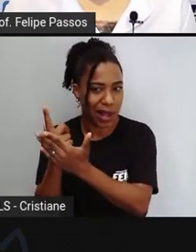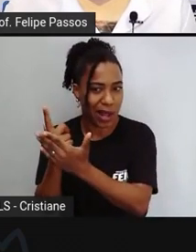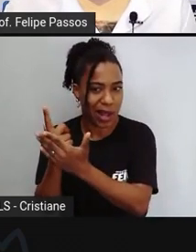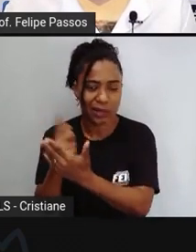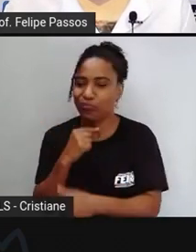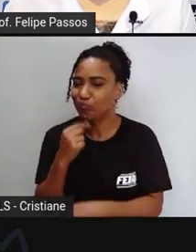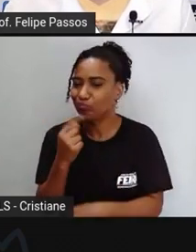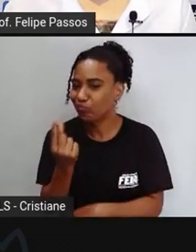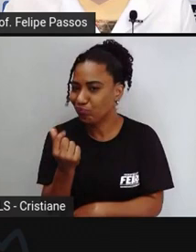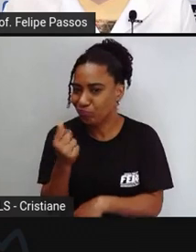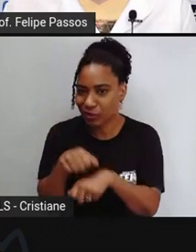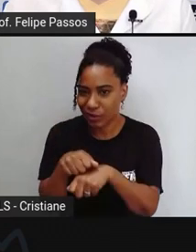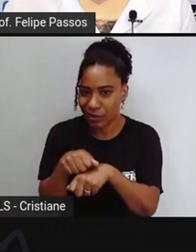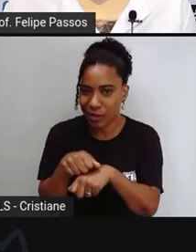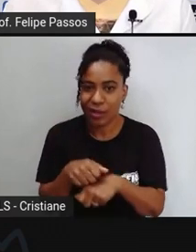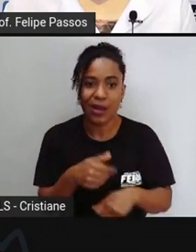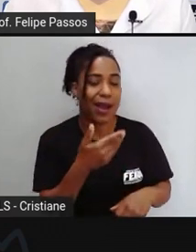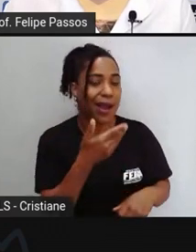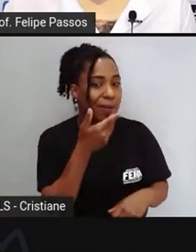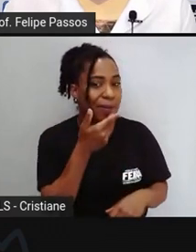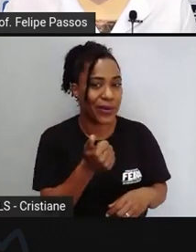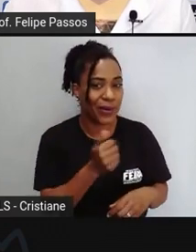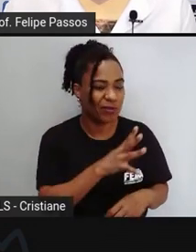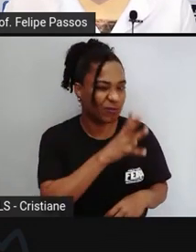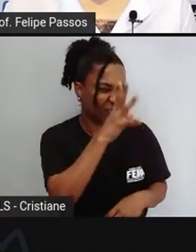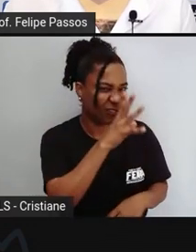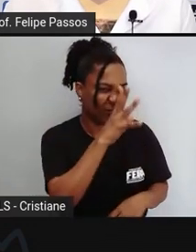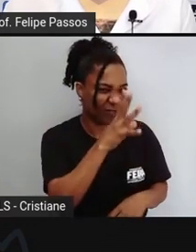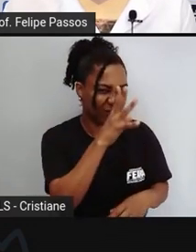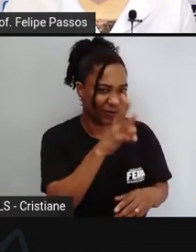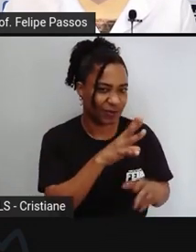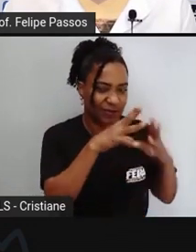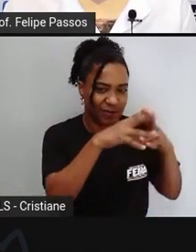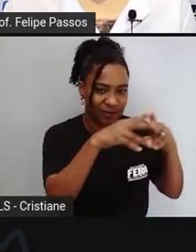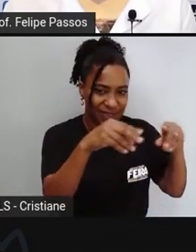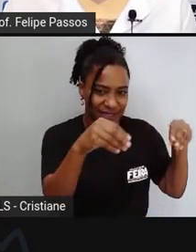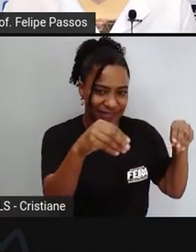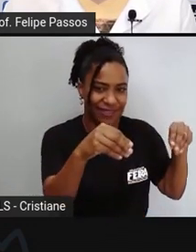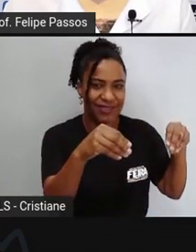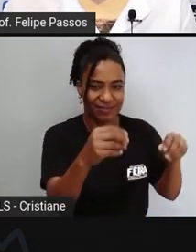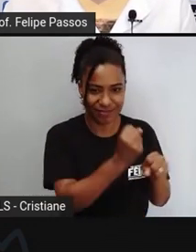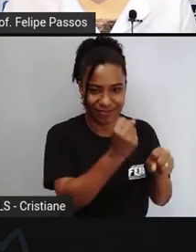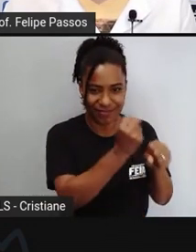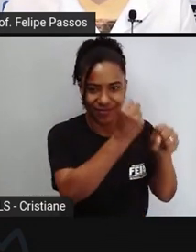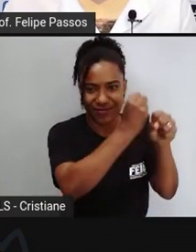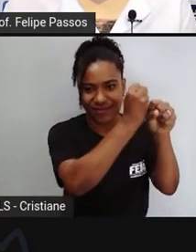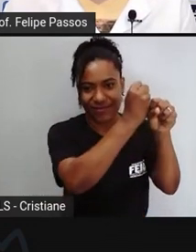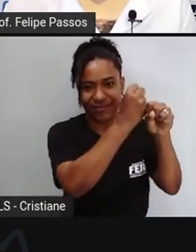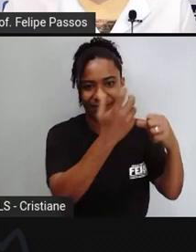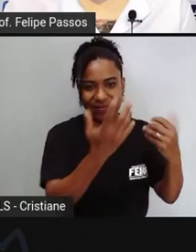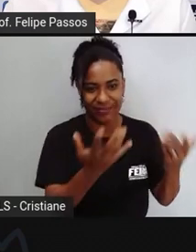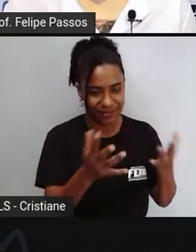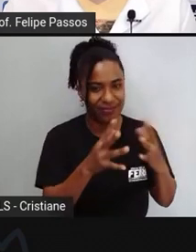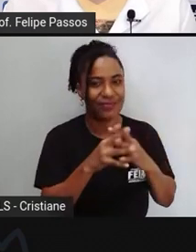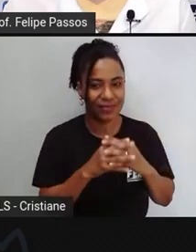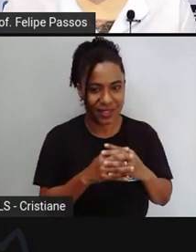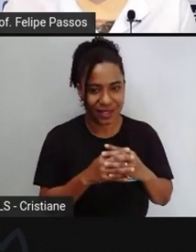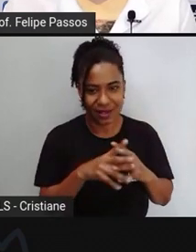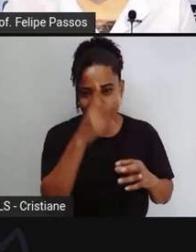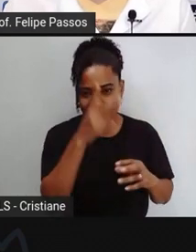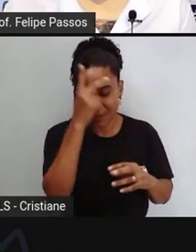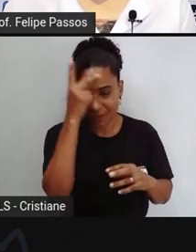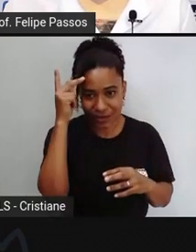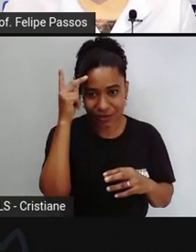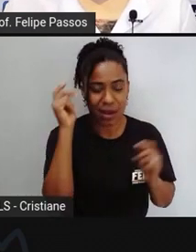morar possivelmente no centro da cidade onde ele não vai precisar tomar